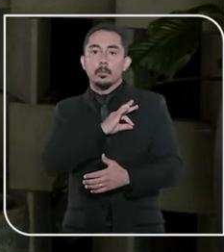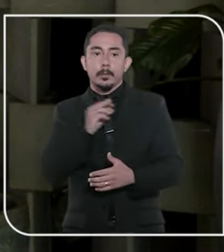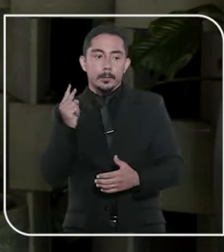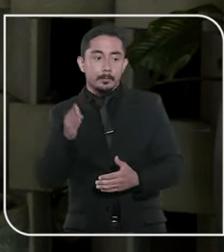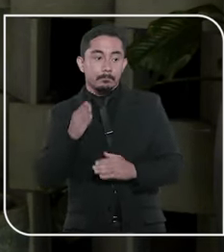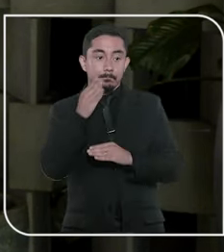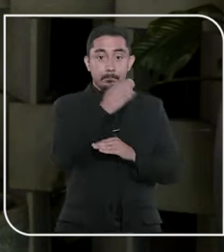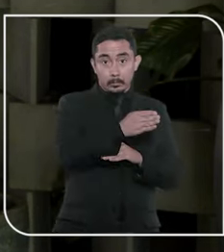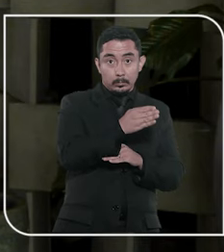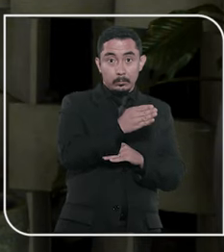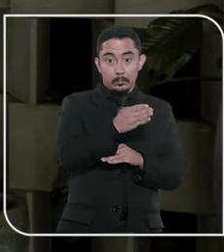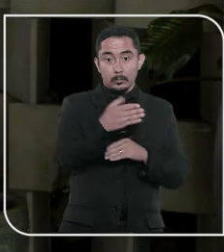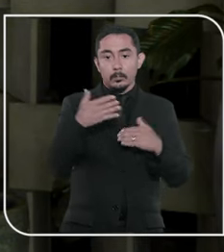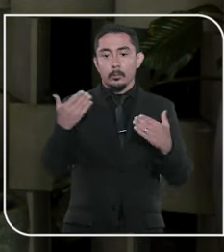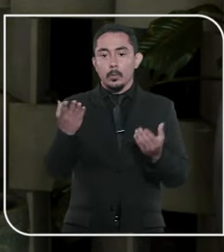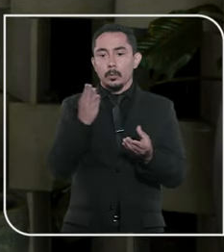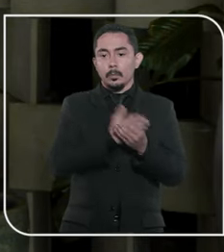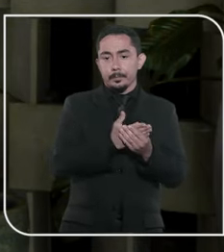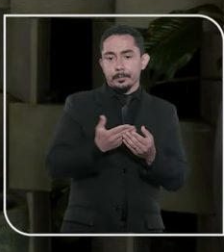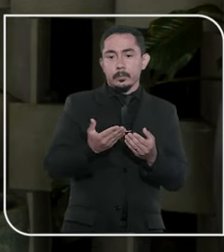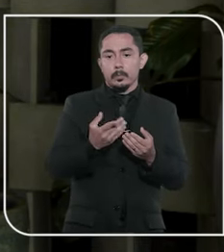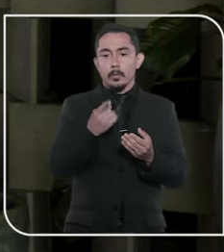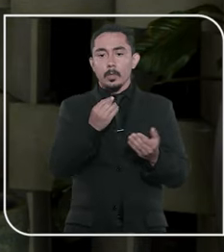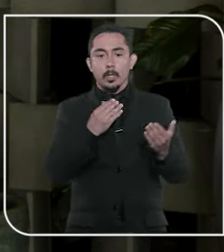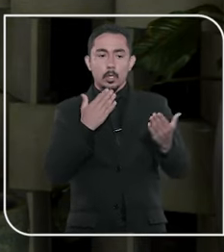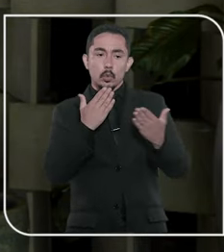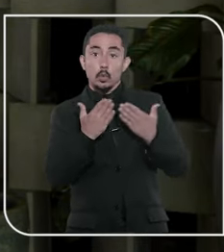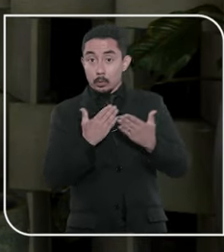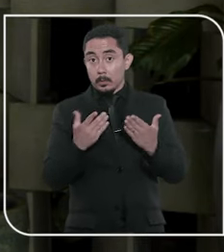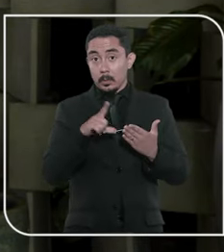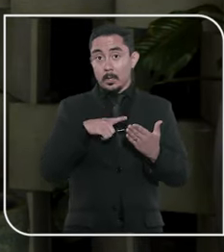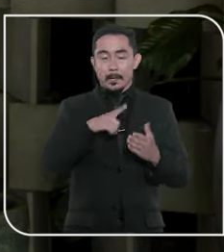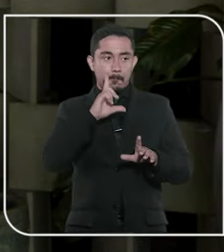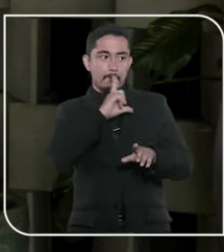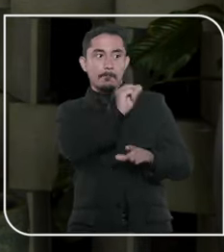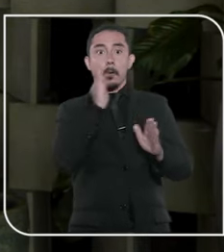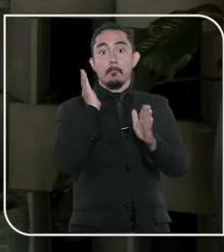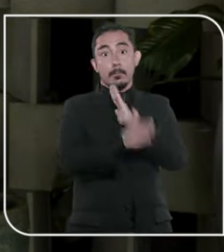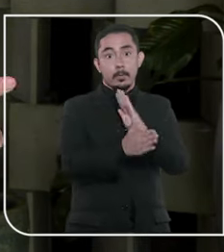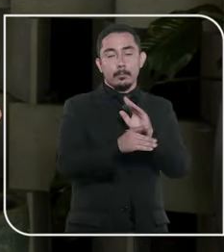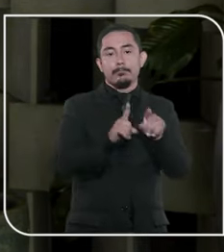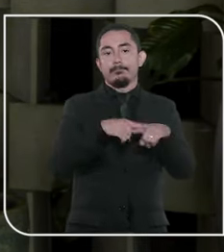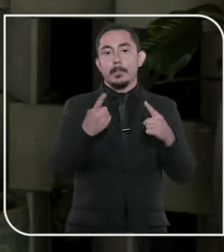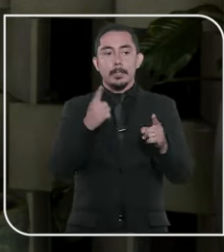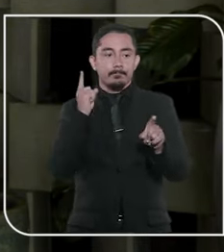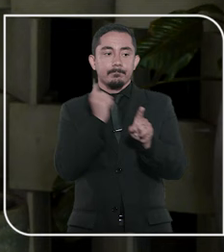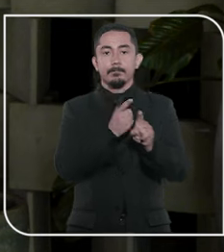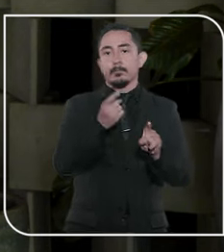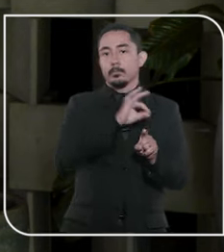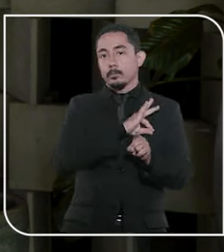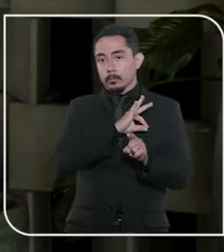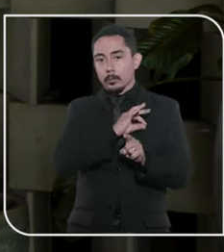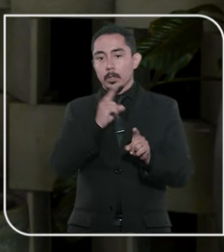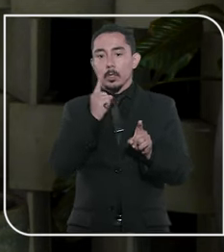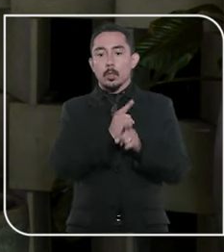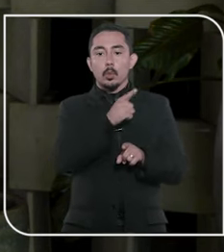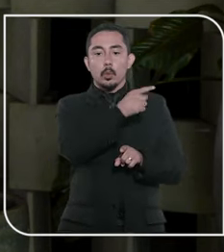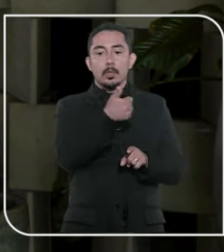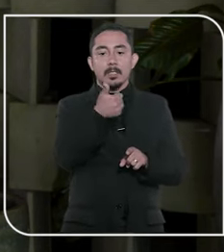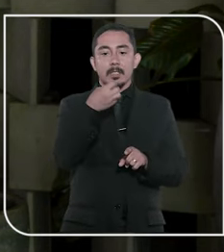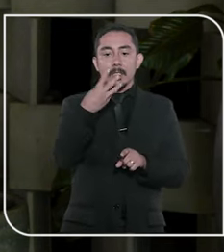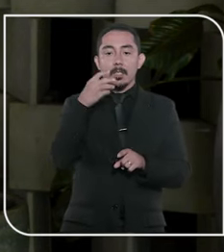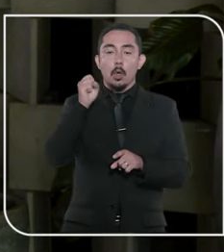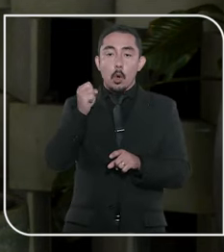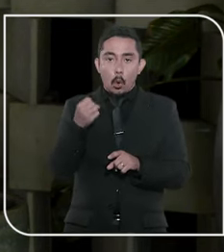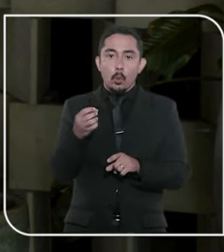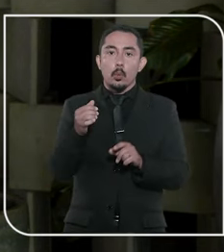pública, os policiais militares foram ao local. De acordo com o processo, o suspeito tentou fugir, mas foi alcançado. Com